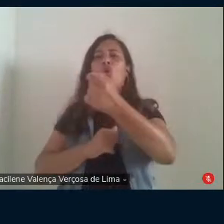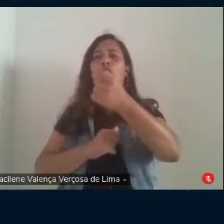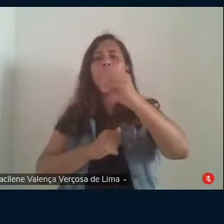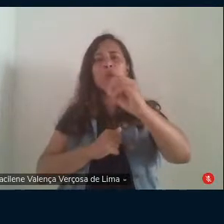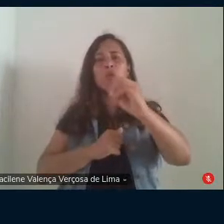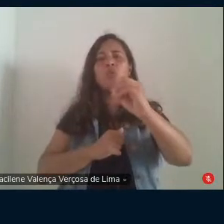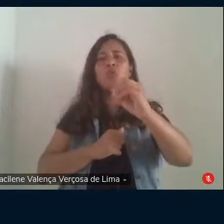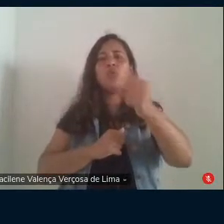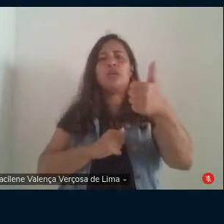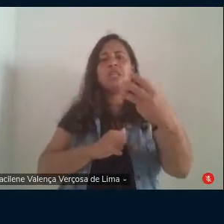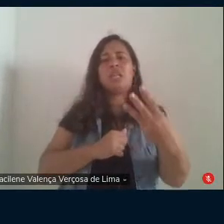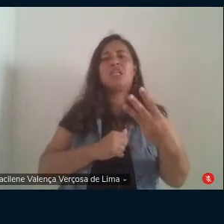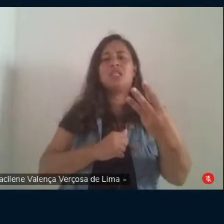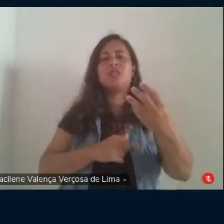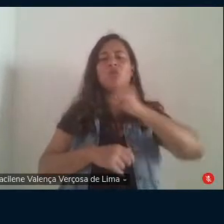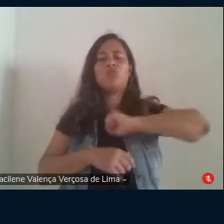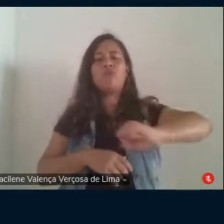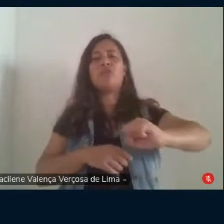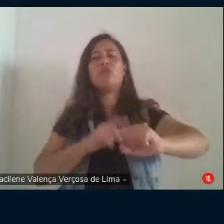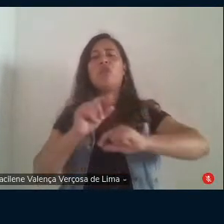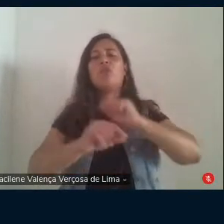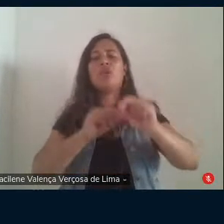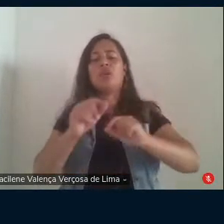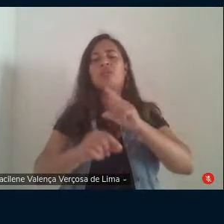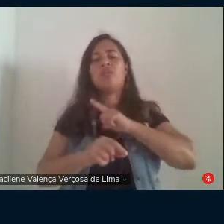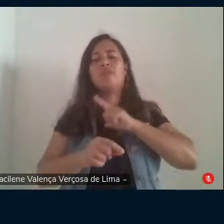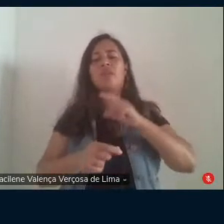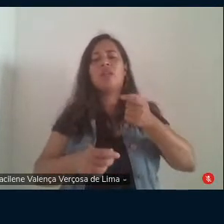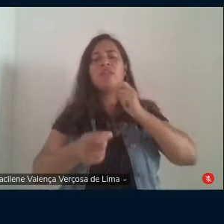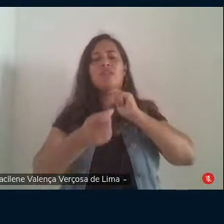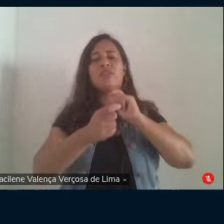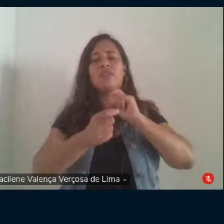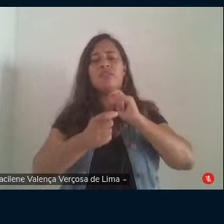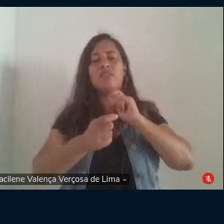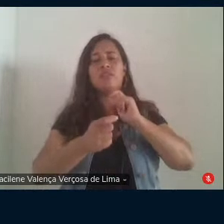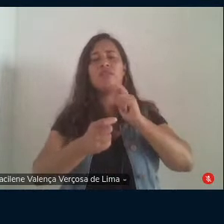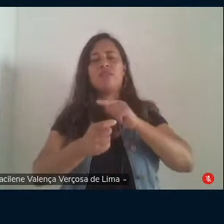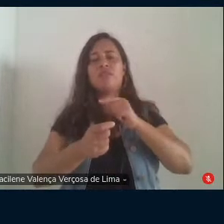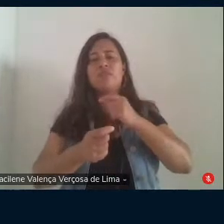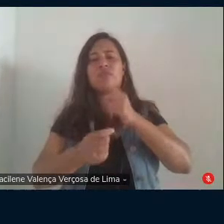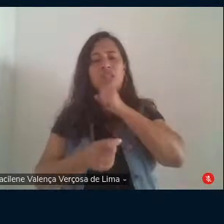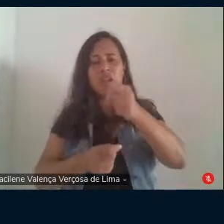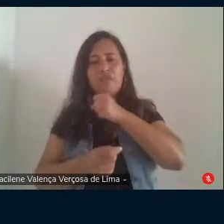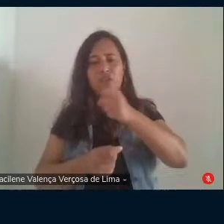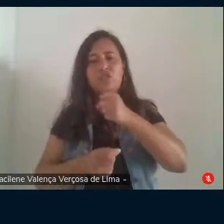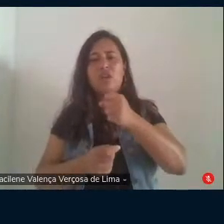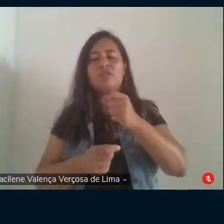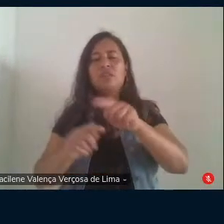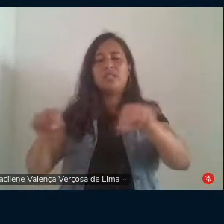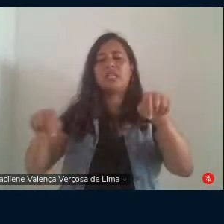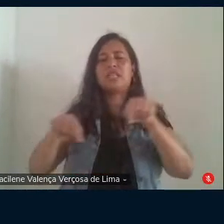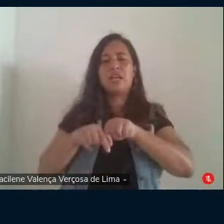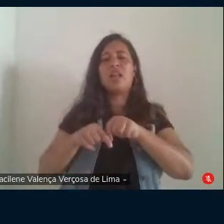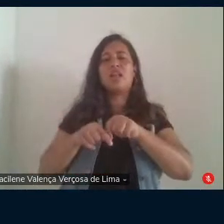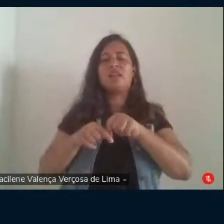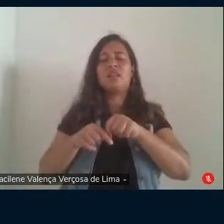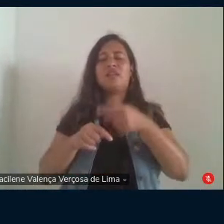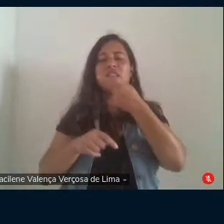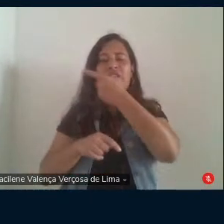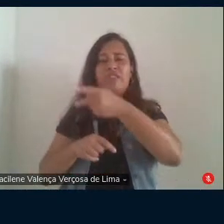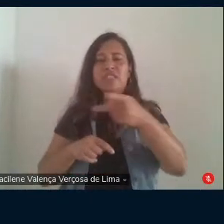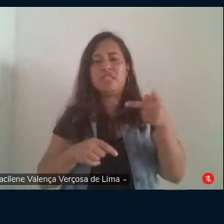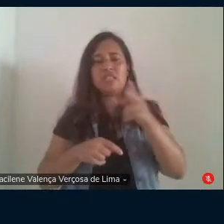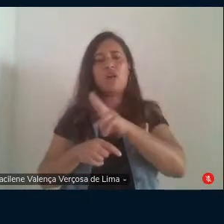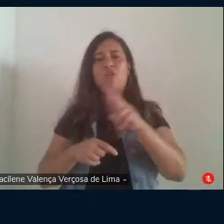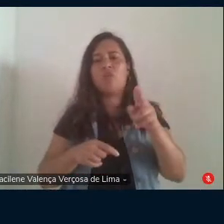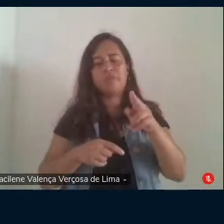Souza defendeu em entrevista concedida ao programa na sala de visitas com o Luiz Nassif que as raízes do